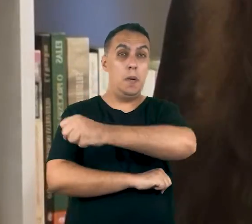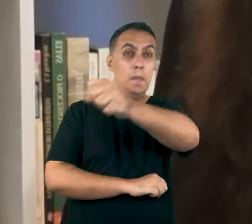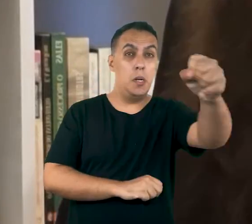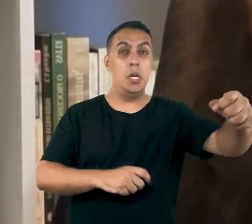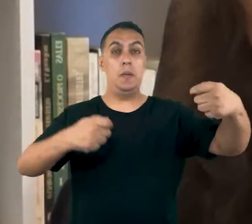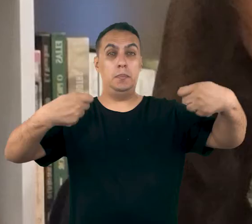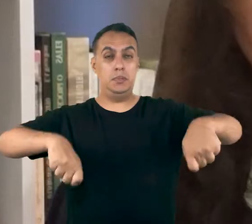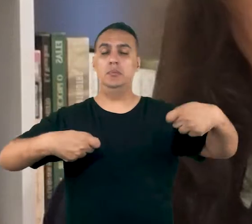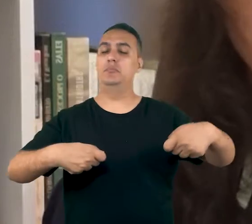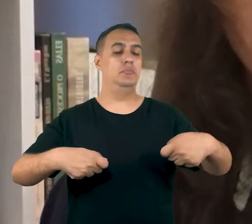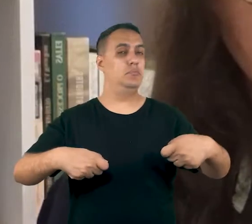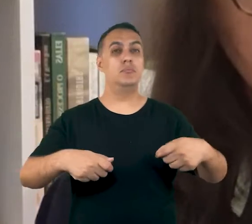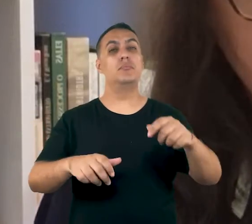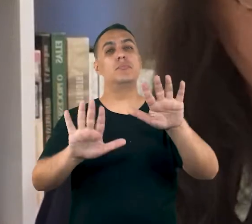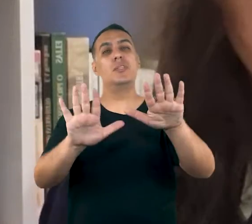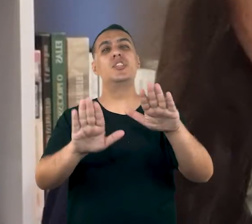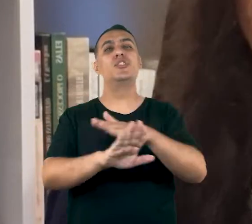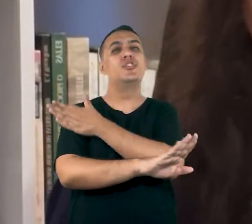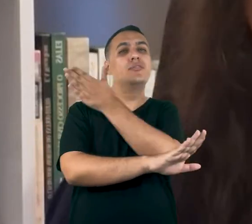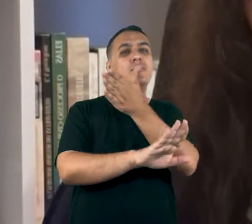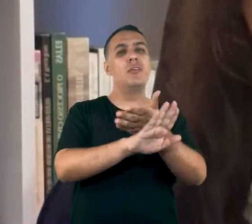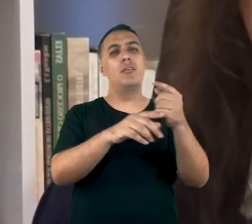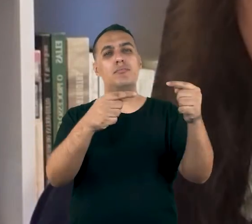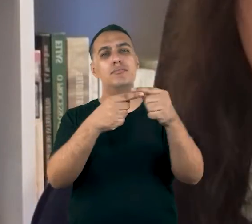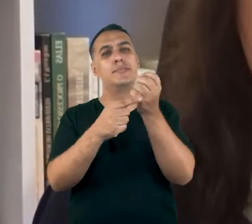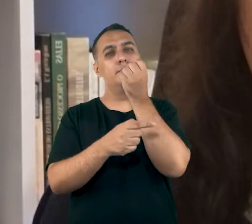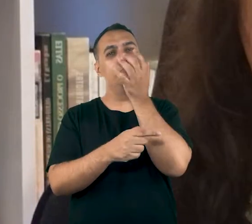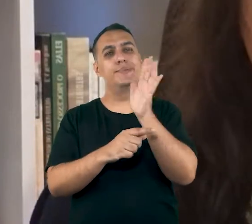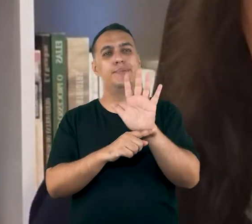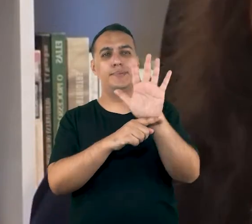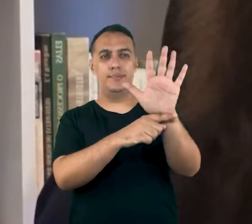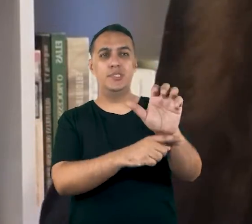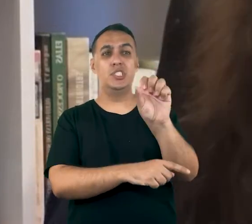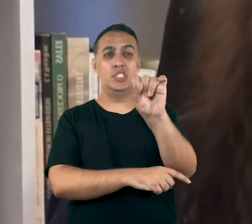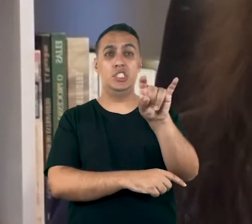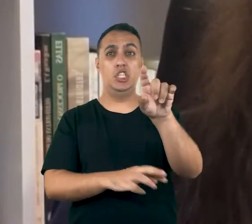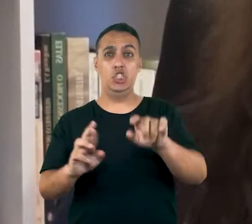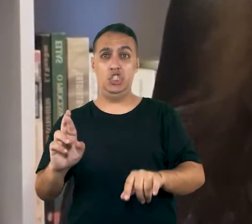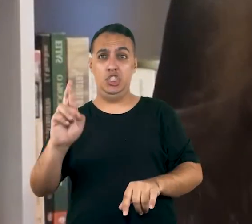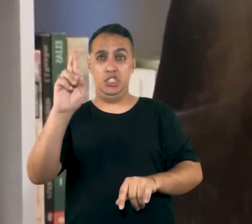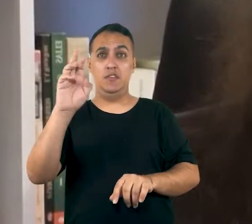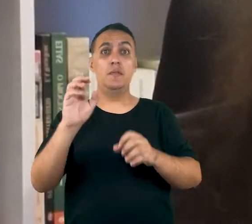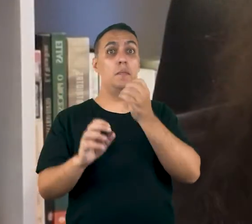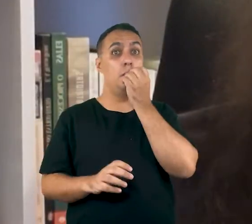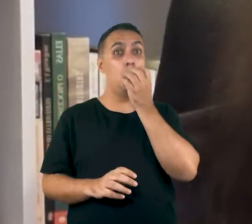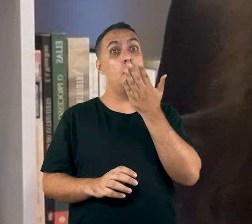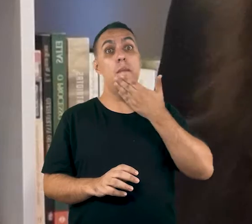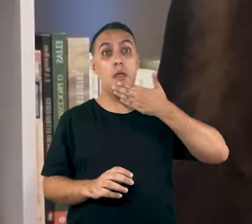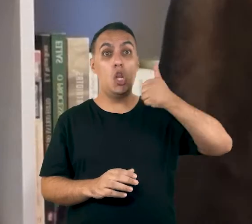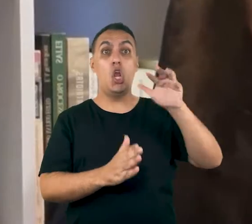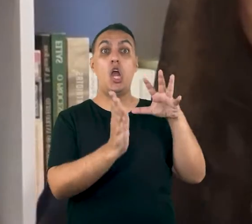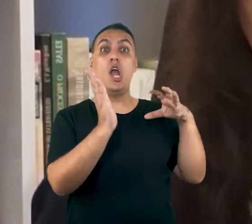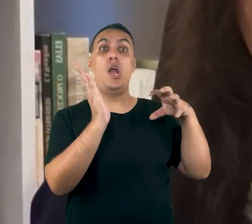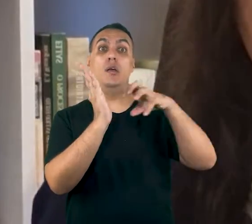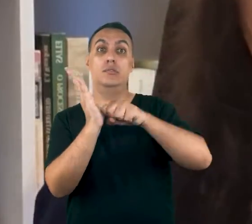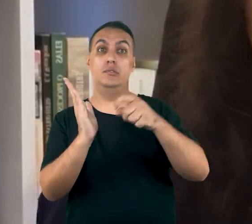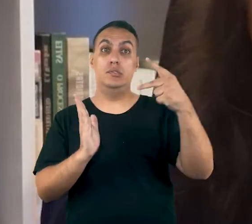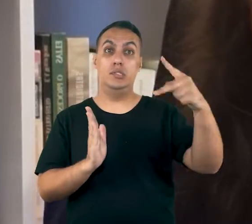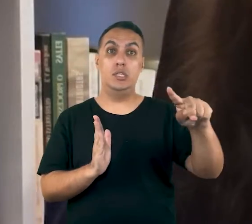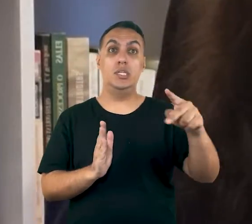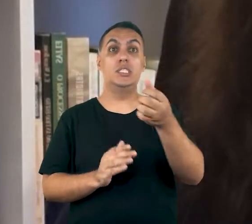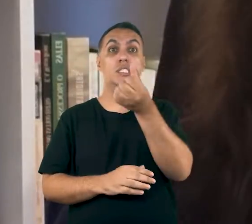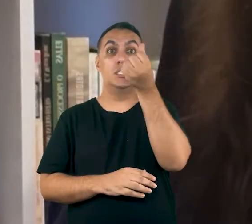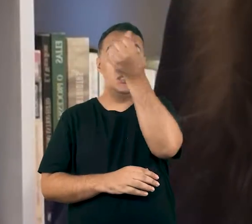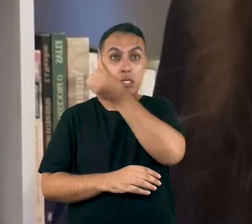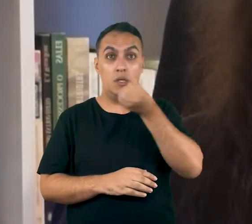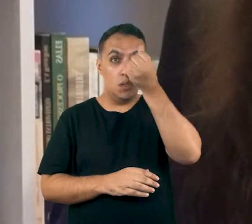Mas ela é uma jornada mais favorável. Então, se o empregador achar por bem contratar para 6 horas diárias e 36